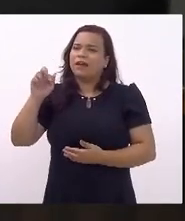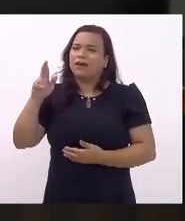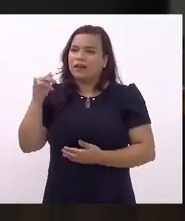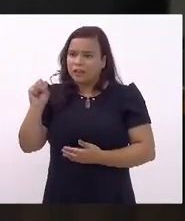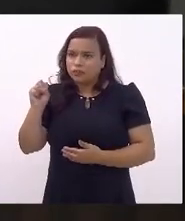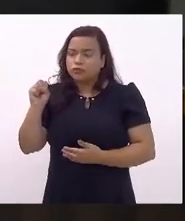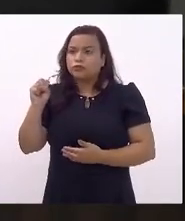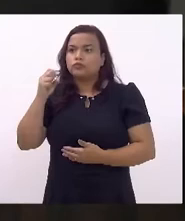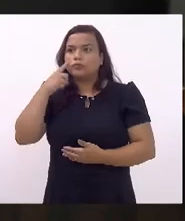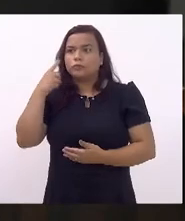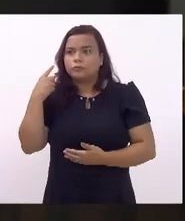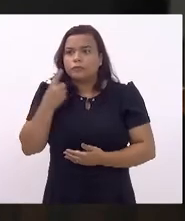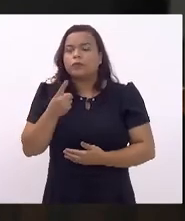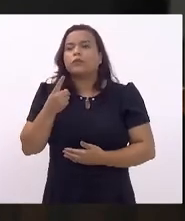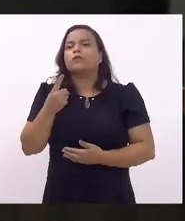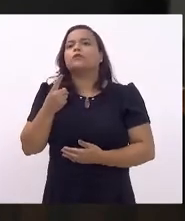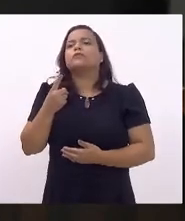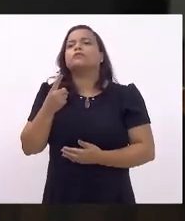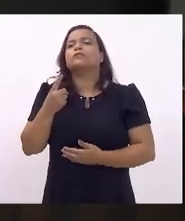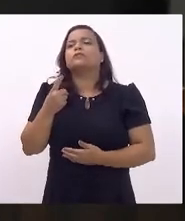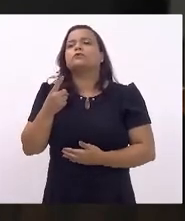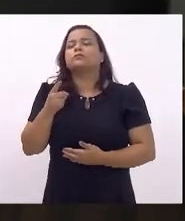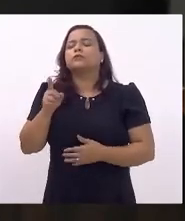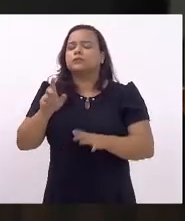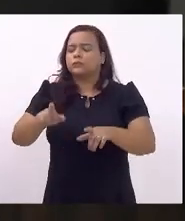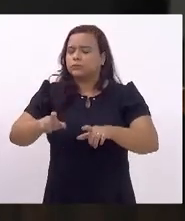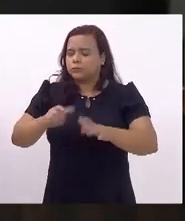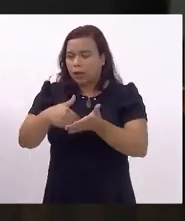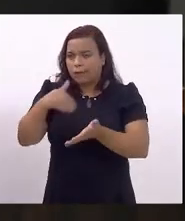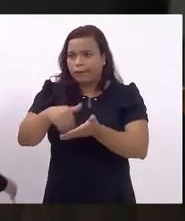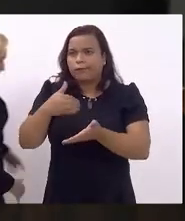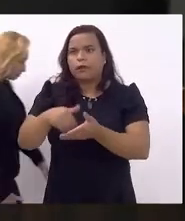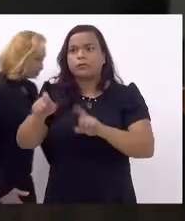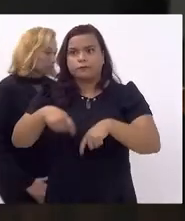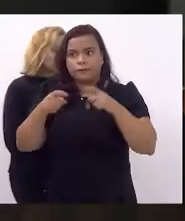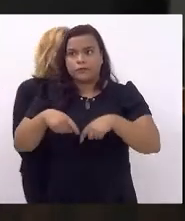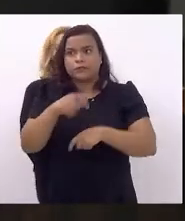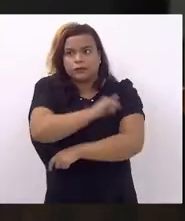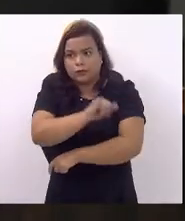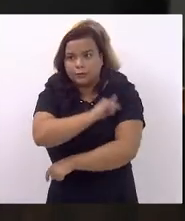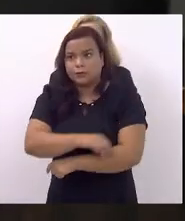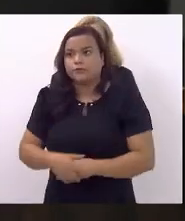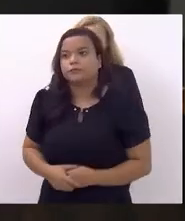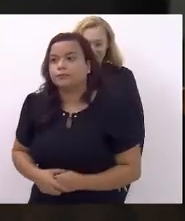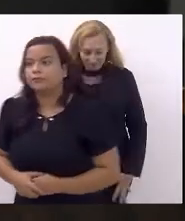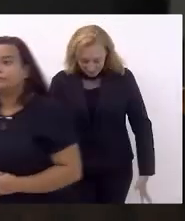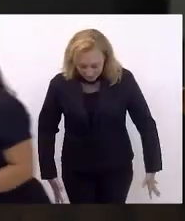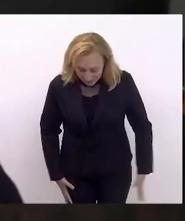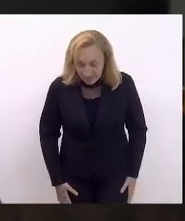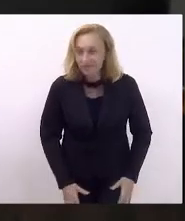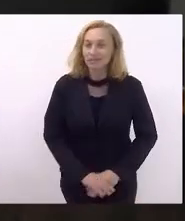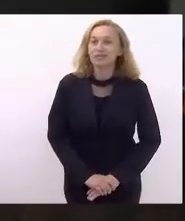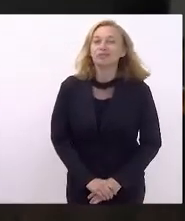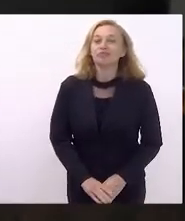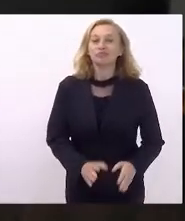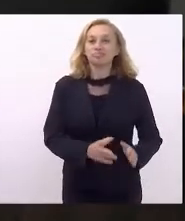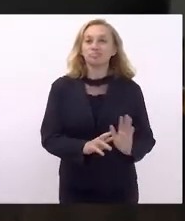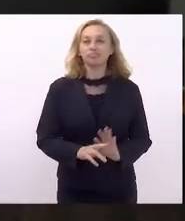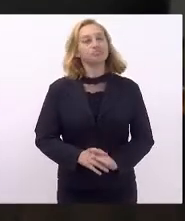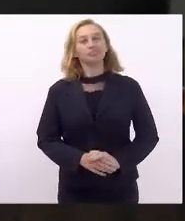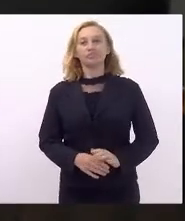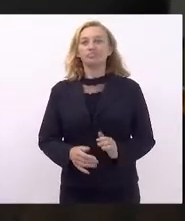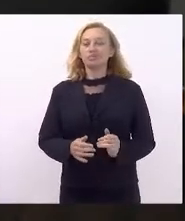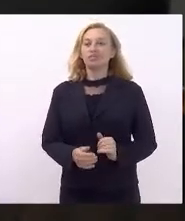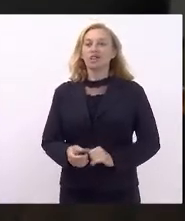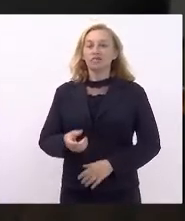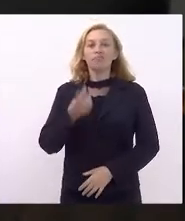o excelentíssimo senhor Nelson Rocha, secretário de Estado de Fazenda do Rio de Janeiro. Aparecida comissão de normas internas e proposições externas, favorável ao